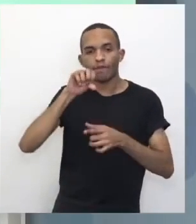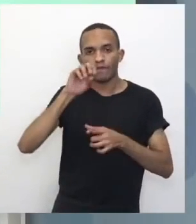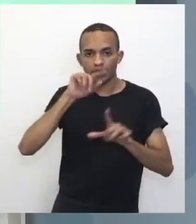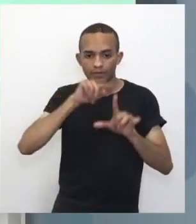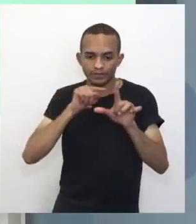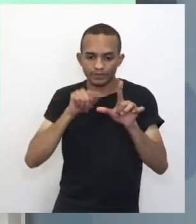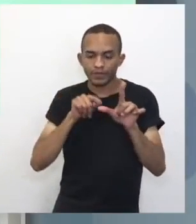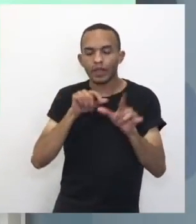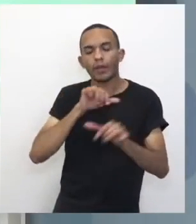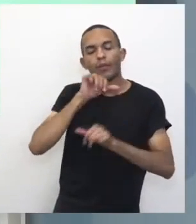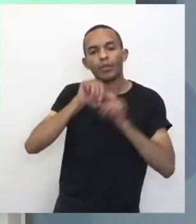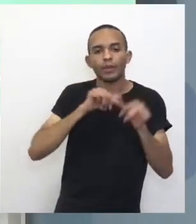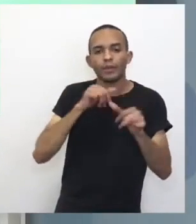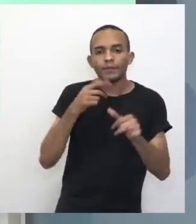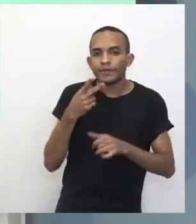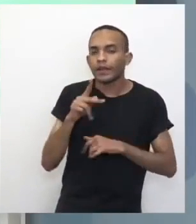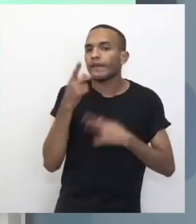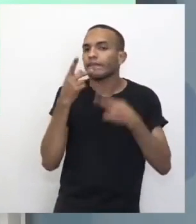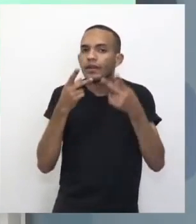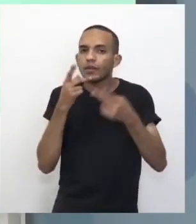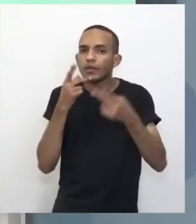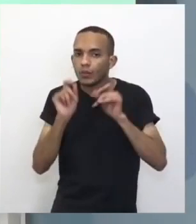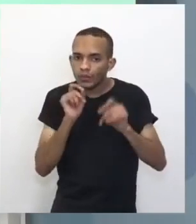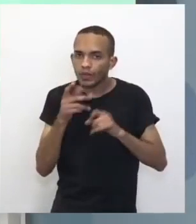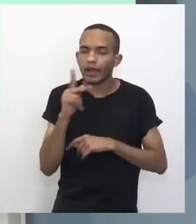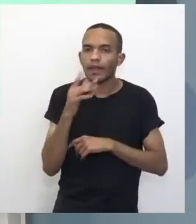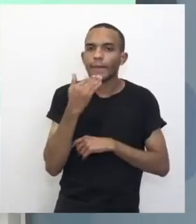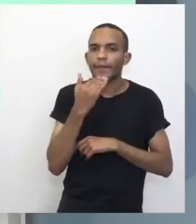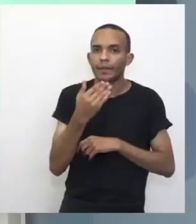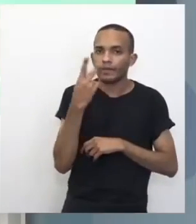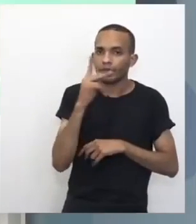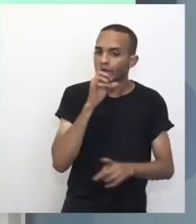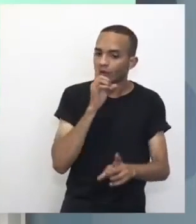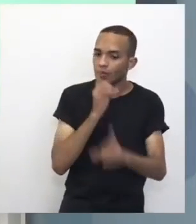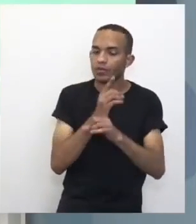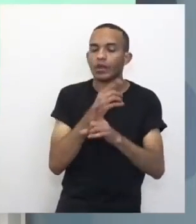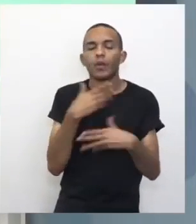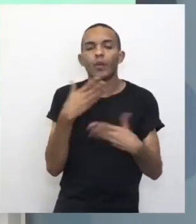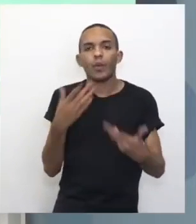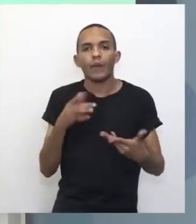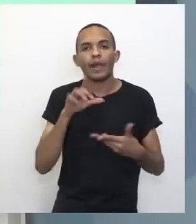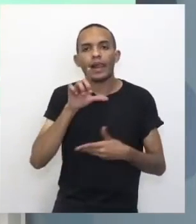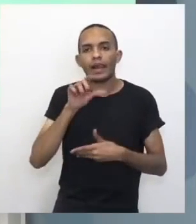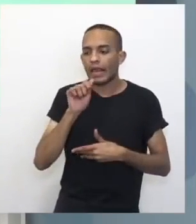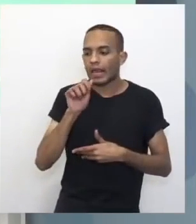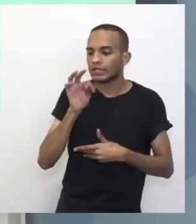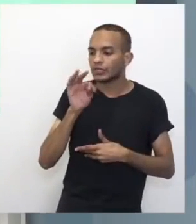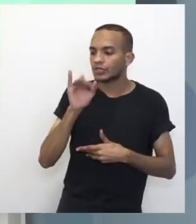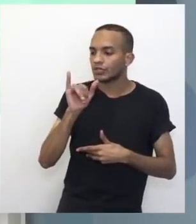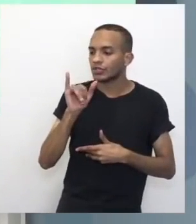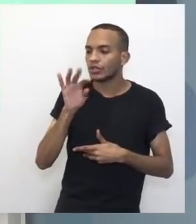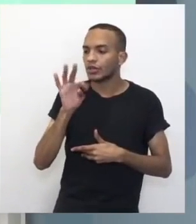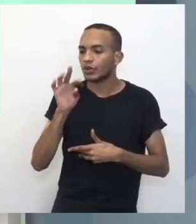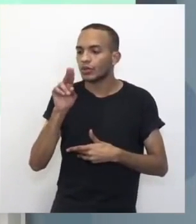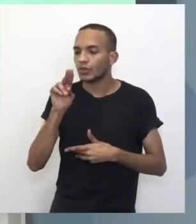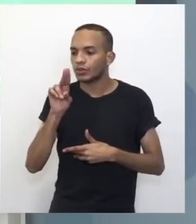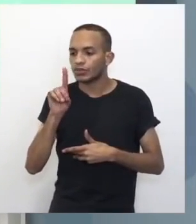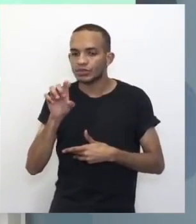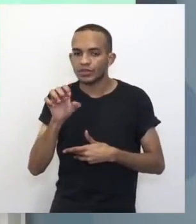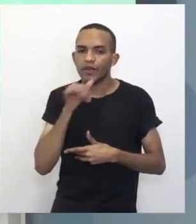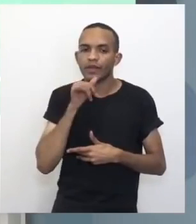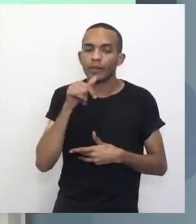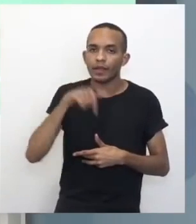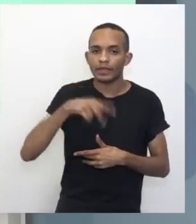ele vai mudando. Ela fala o seguinte, ela pede para você descobrir qual que é a latitude que você está. Aqui em São Paulo,